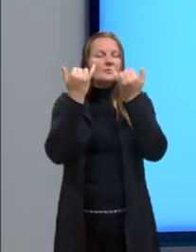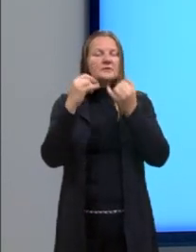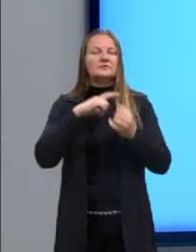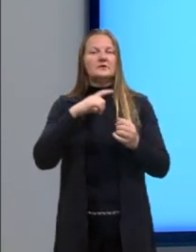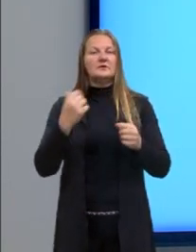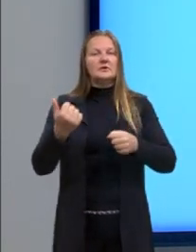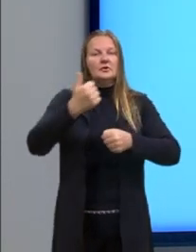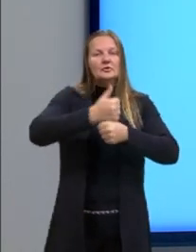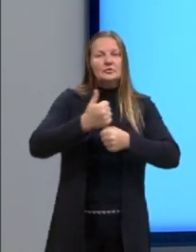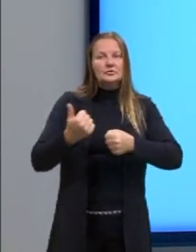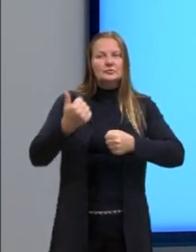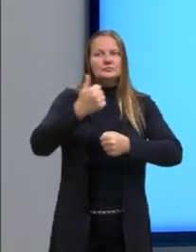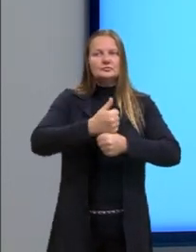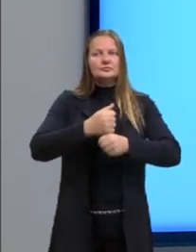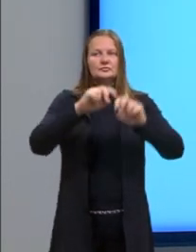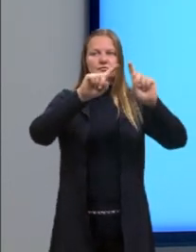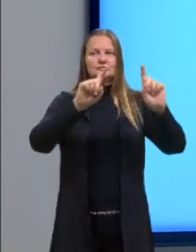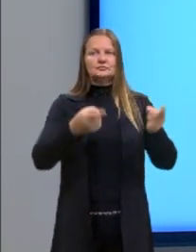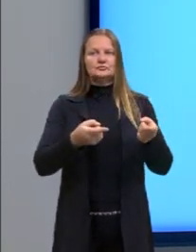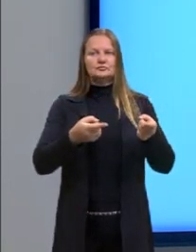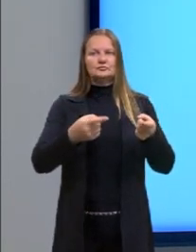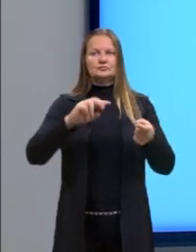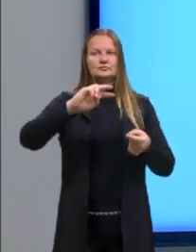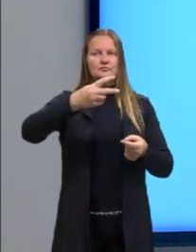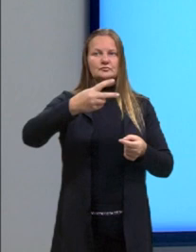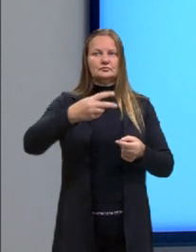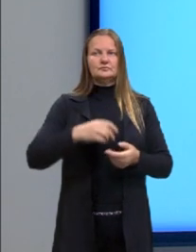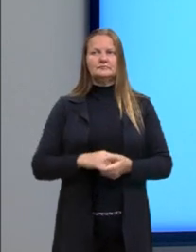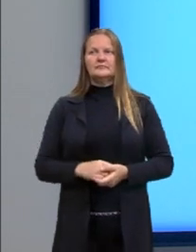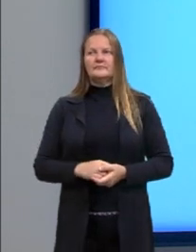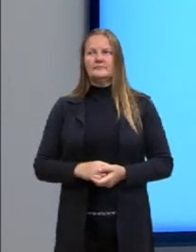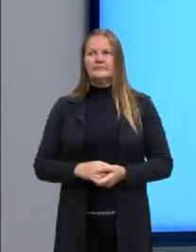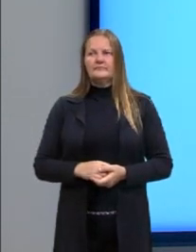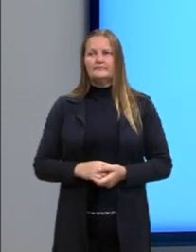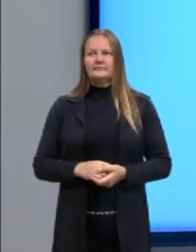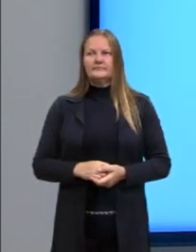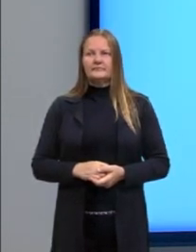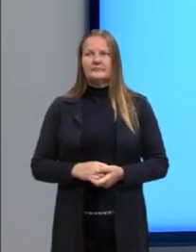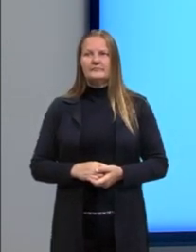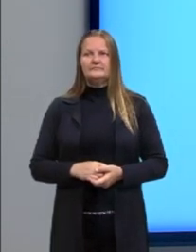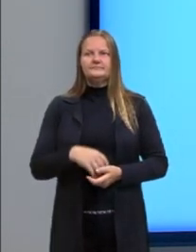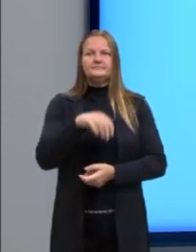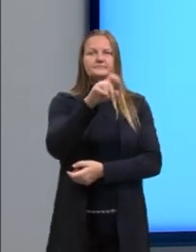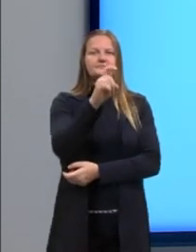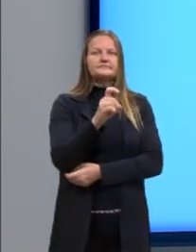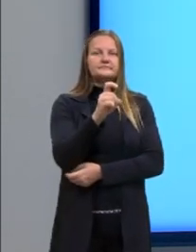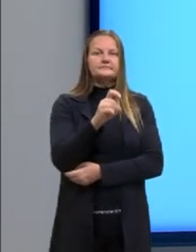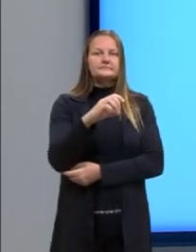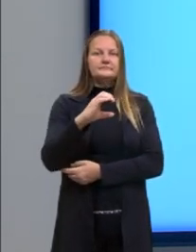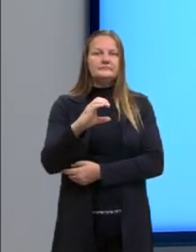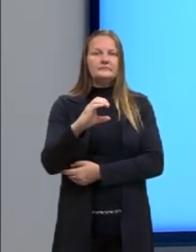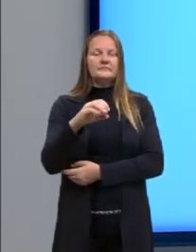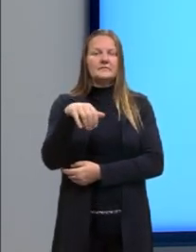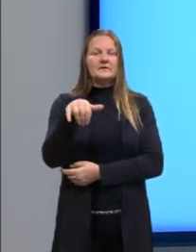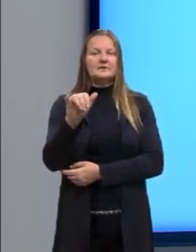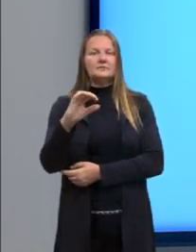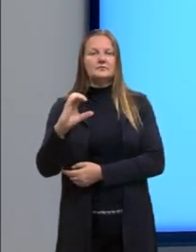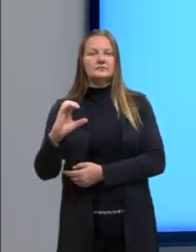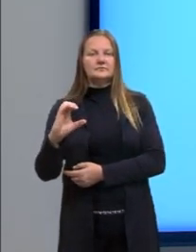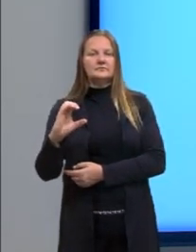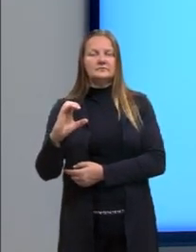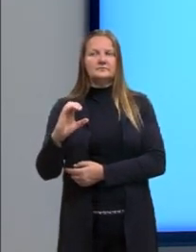temos e substituir na equação reduzida, né? Então, o XC e o YC,